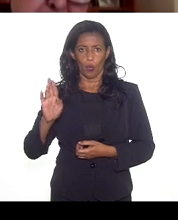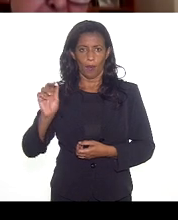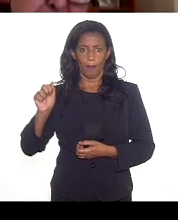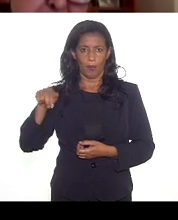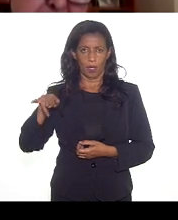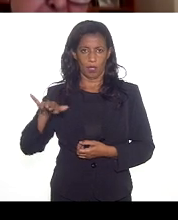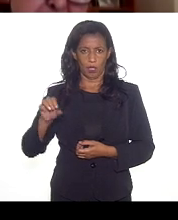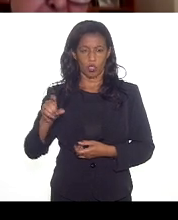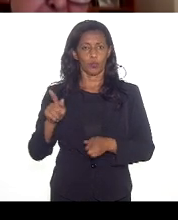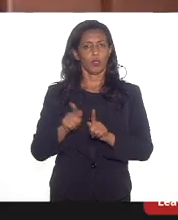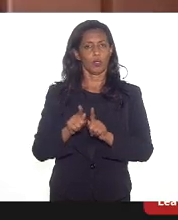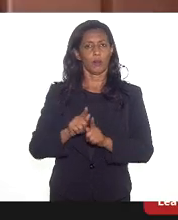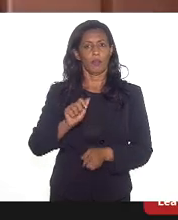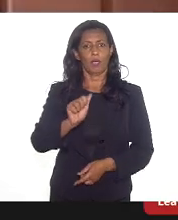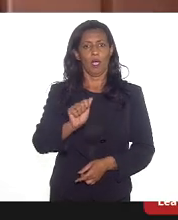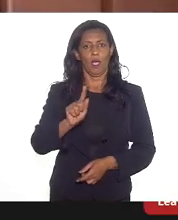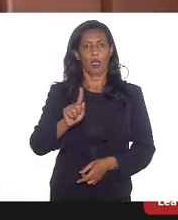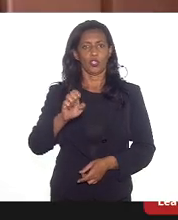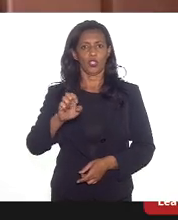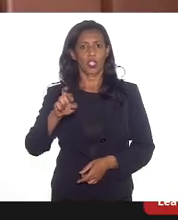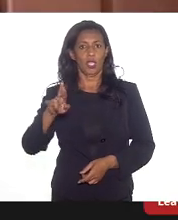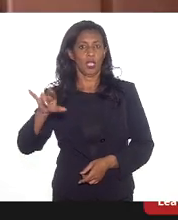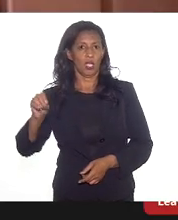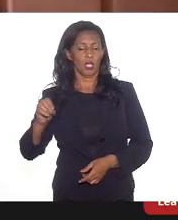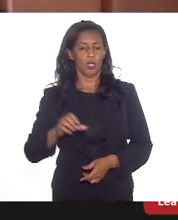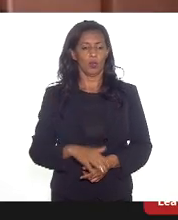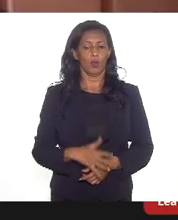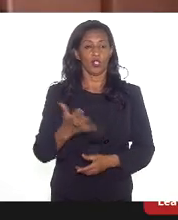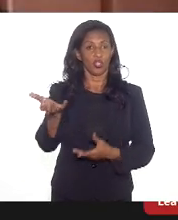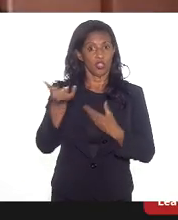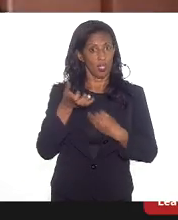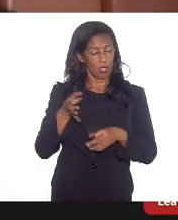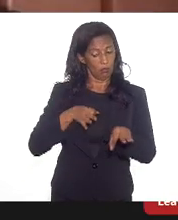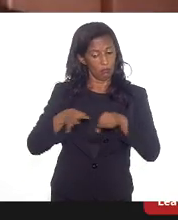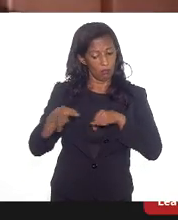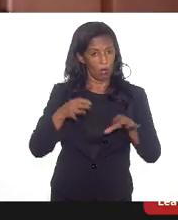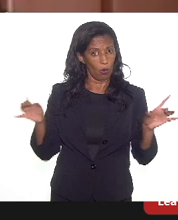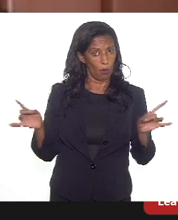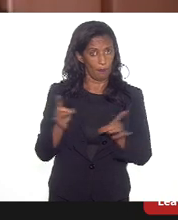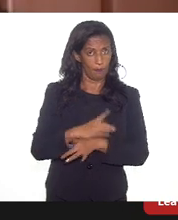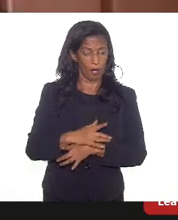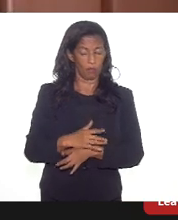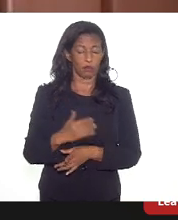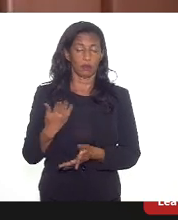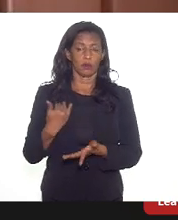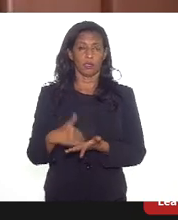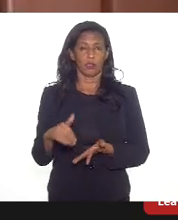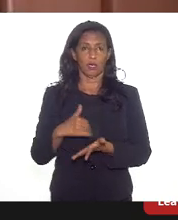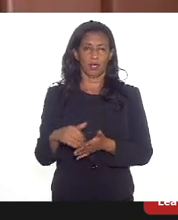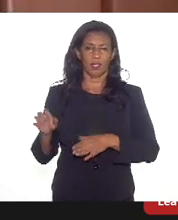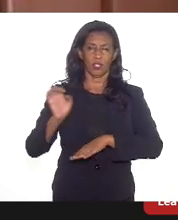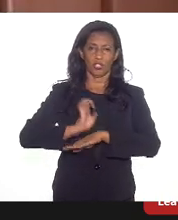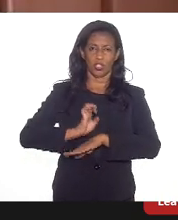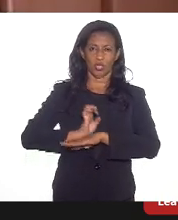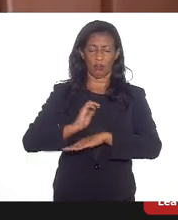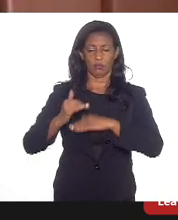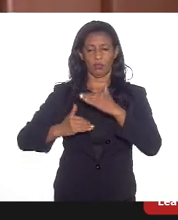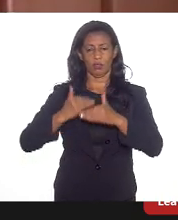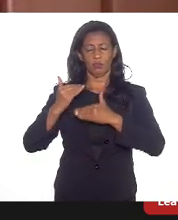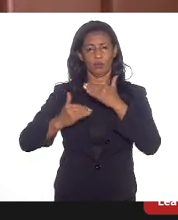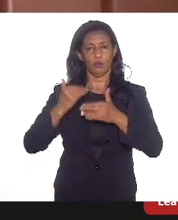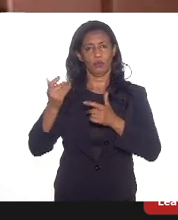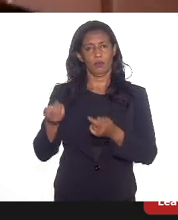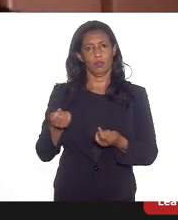gostaríamos de receber o plano completo da Secretaria de Estado de Desenvolvimento